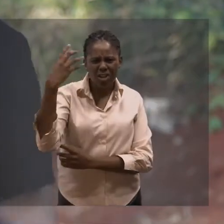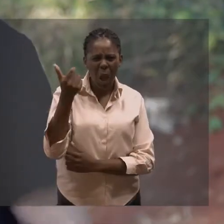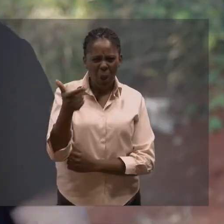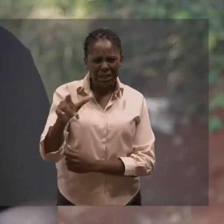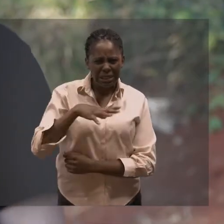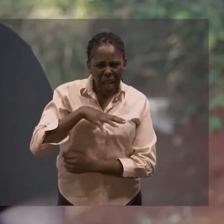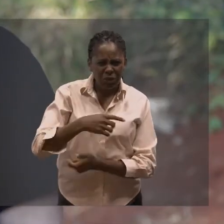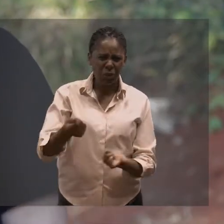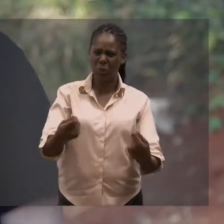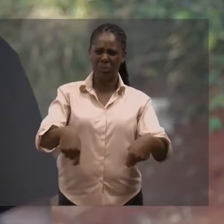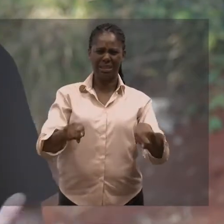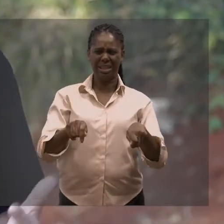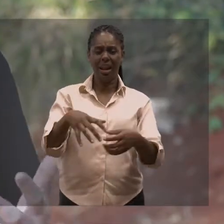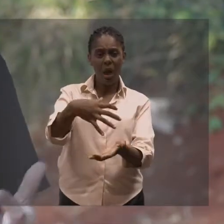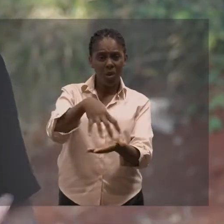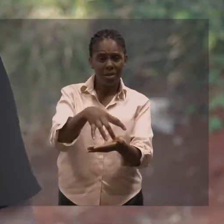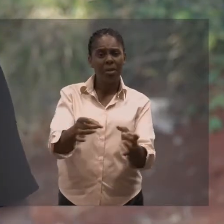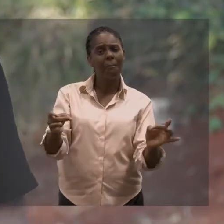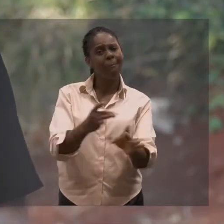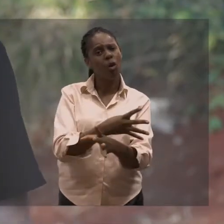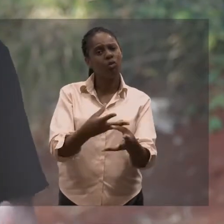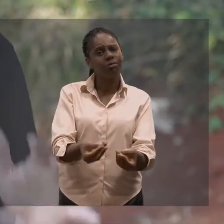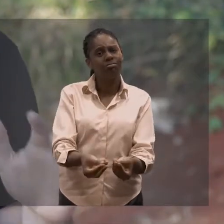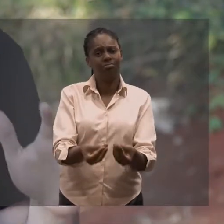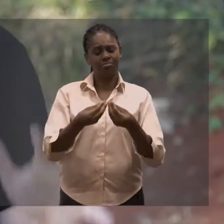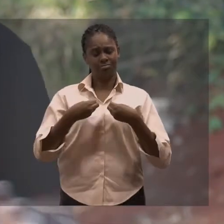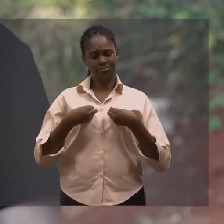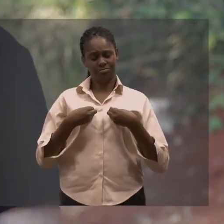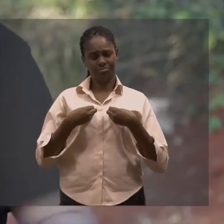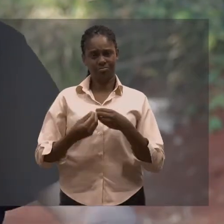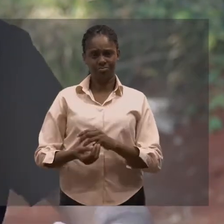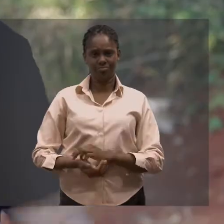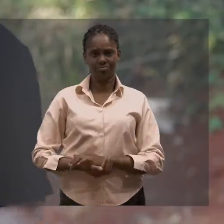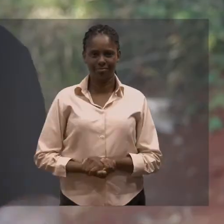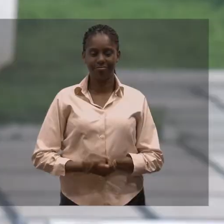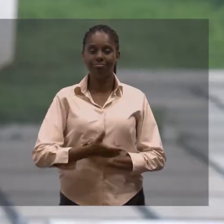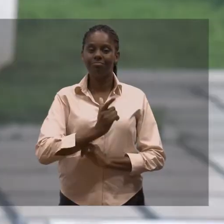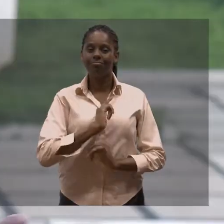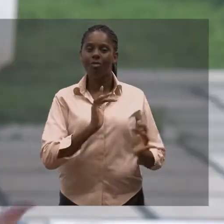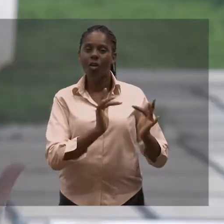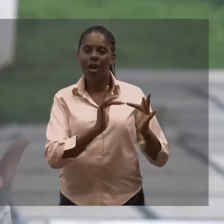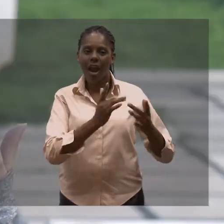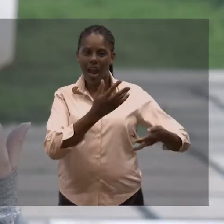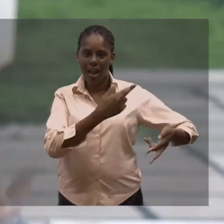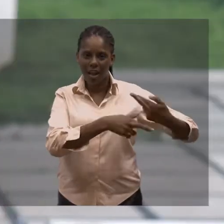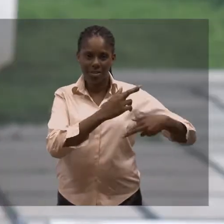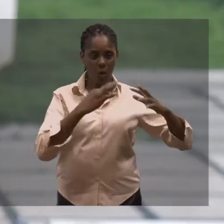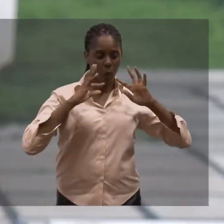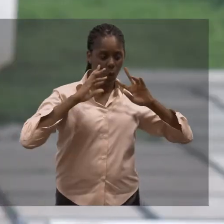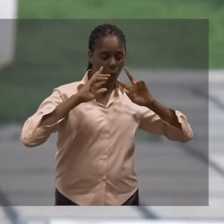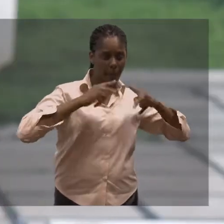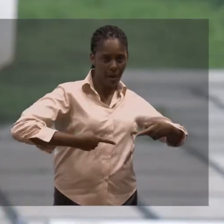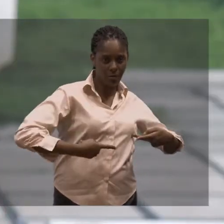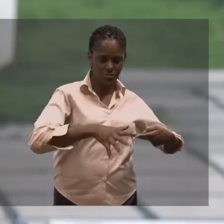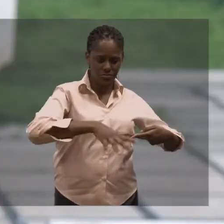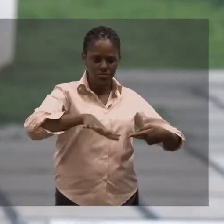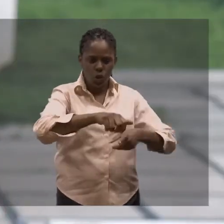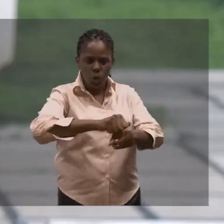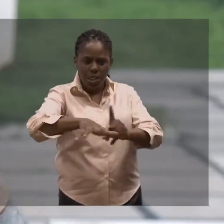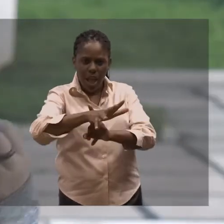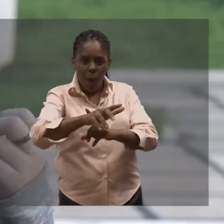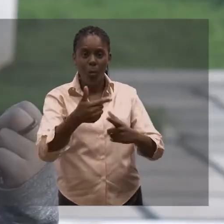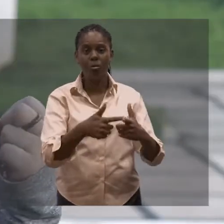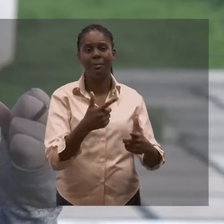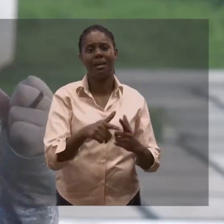viajar, eu não preciso sair de fora da cidade, o campo já proporciona isso. Você vai ter muito contato